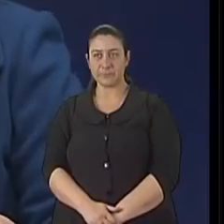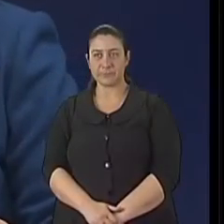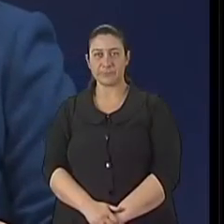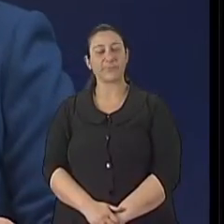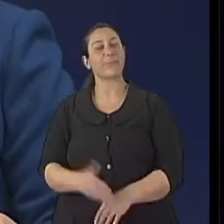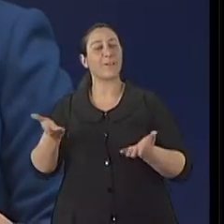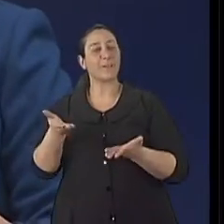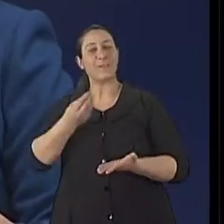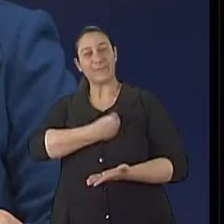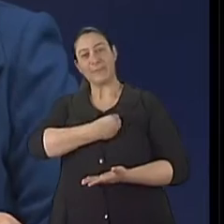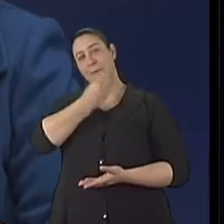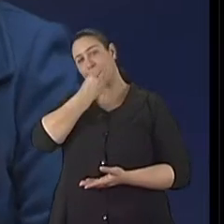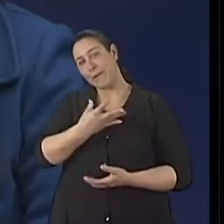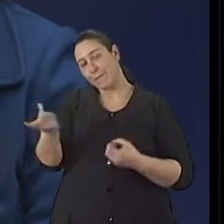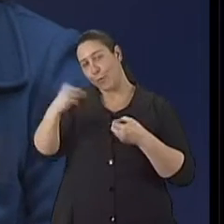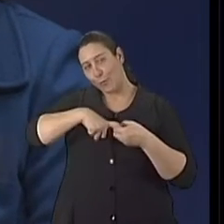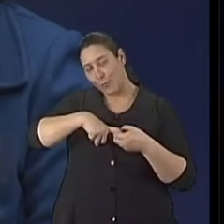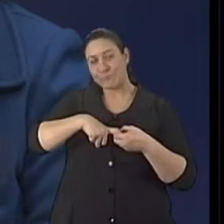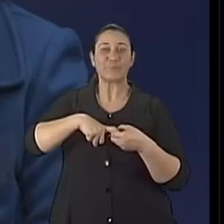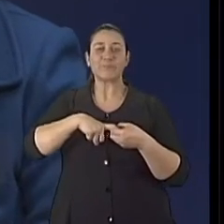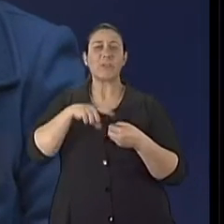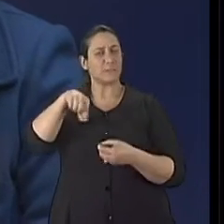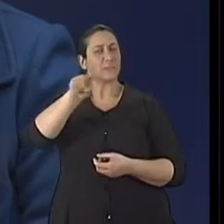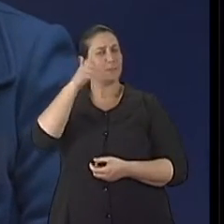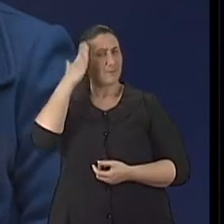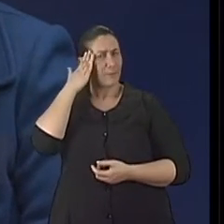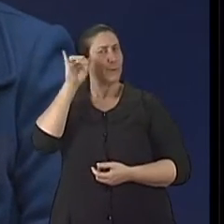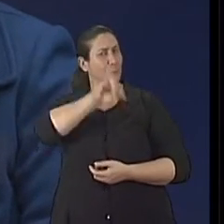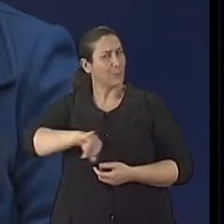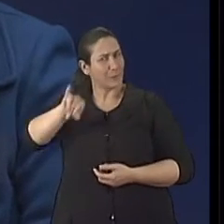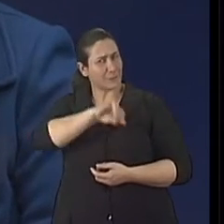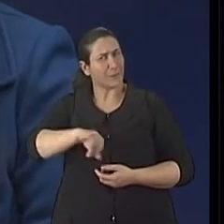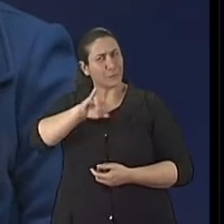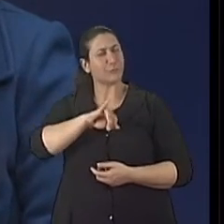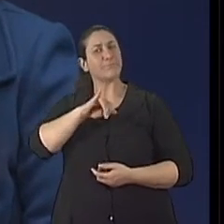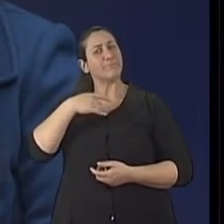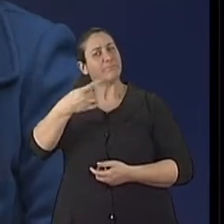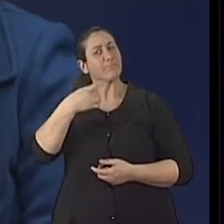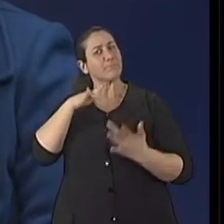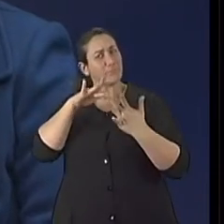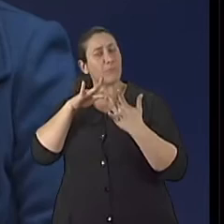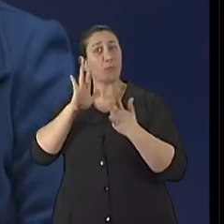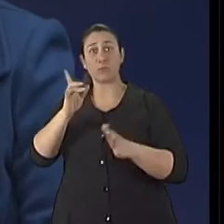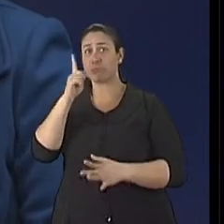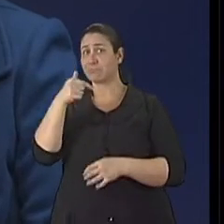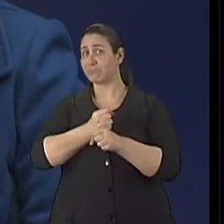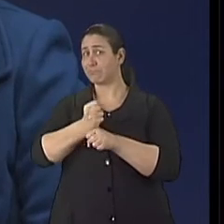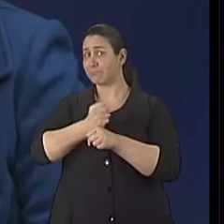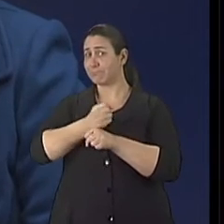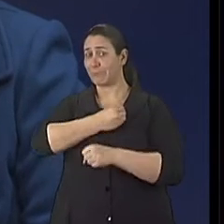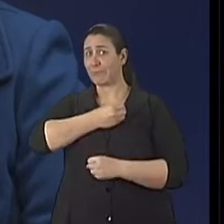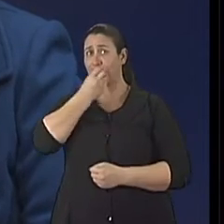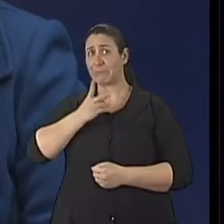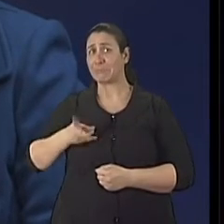O Viva Bem está de volta, né? Você sabe que a nossa conexão é fundamental. 17 anos no ar, para que